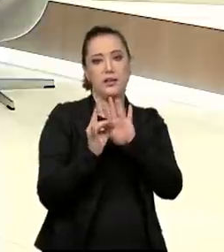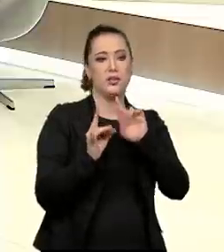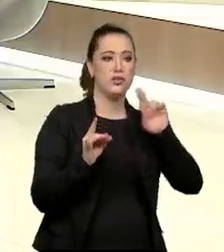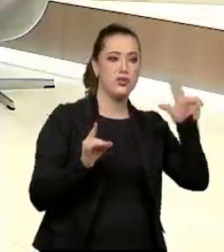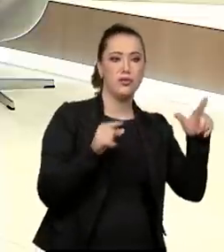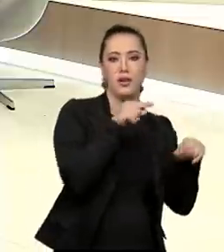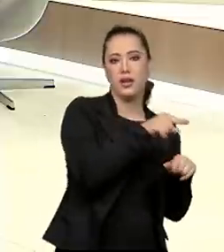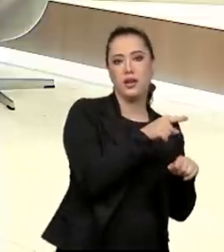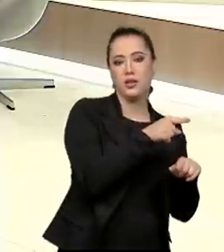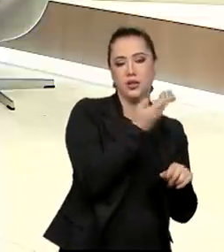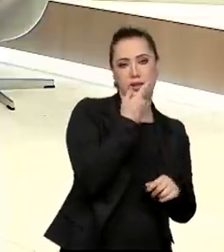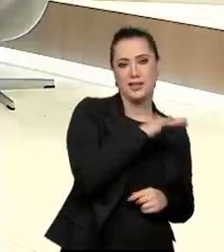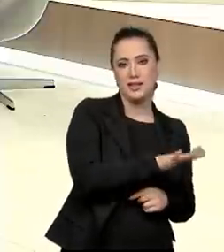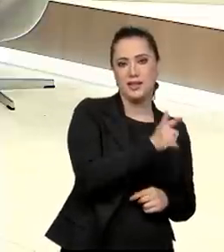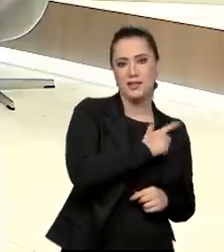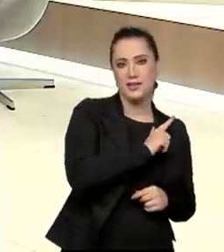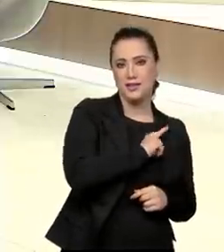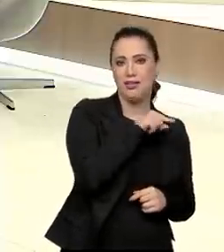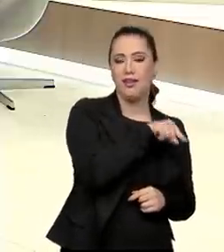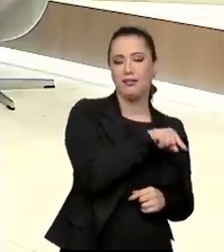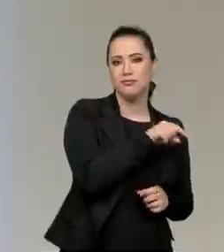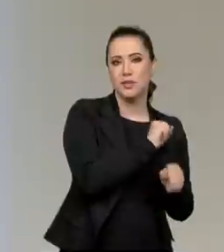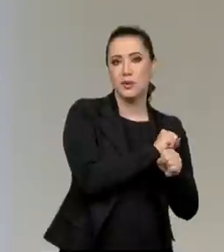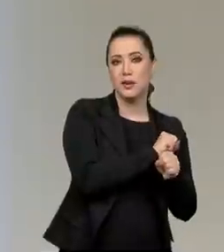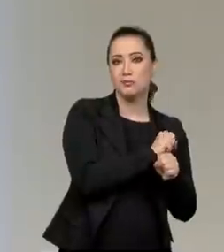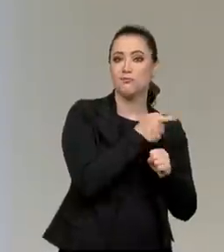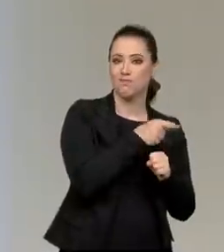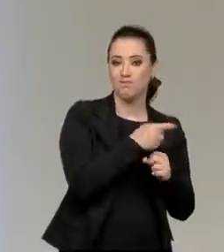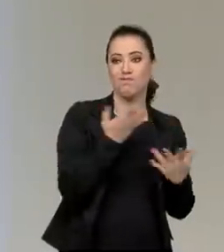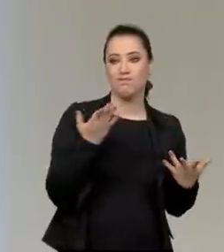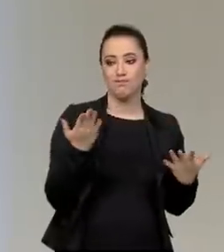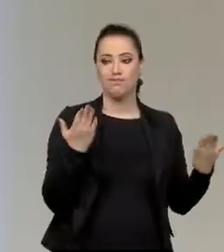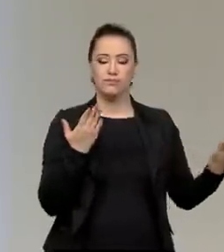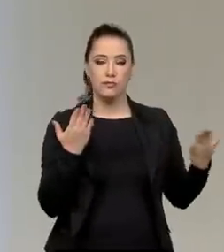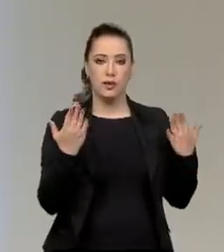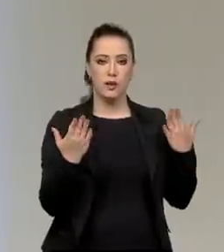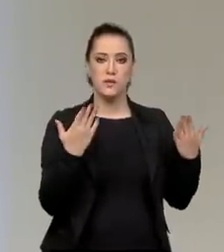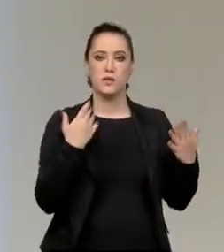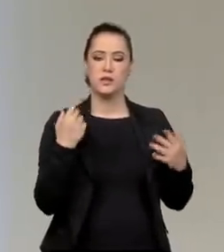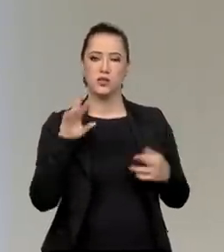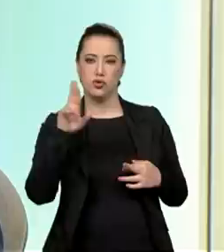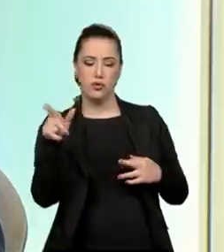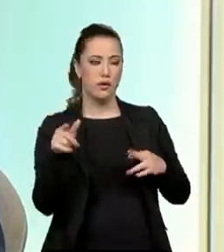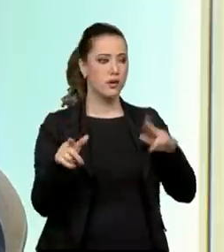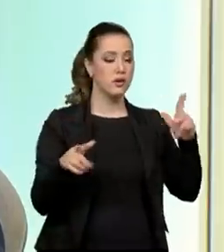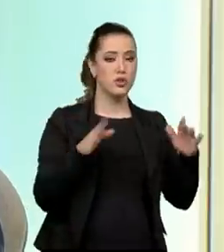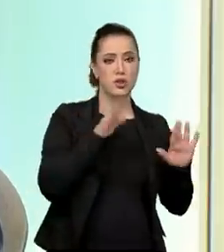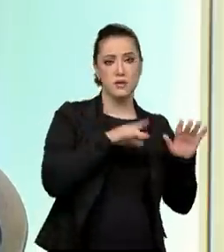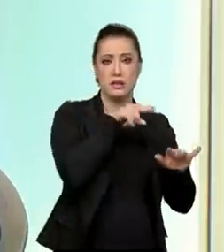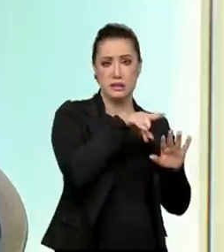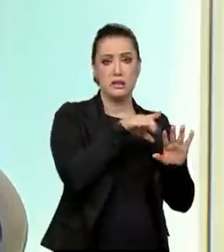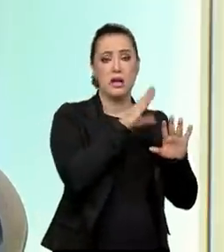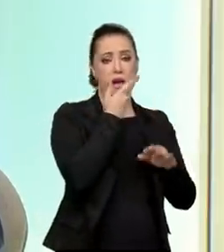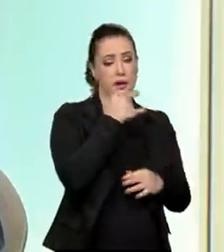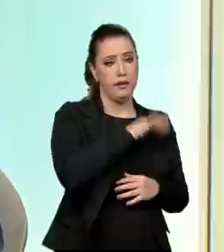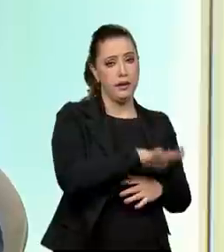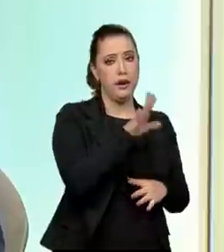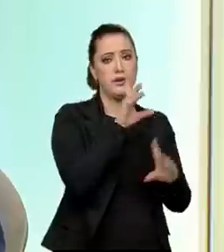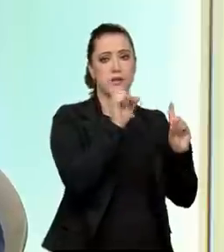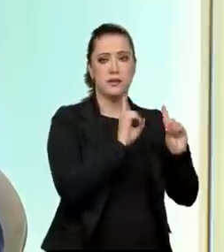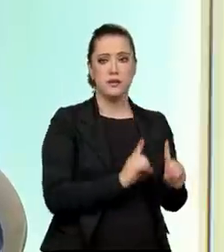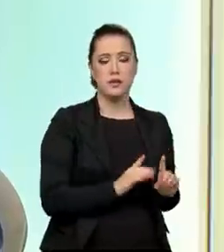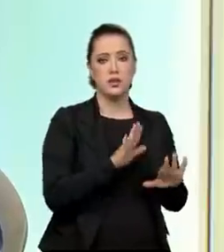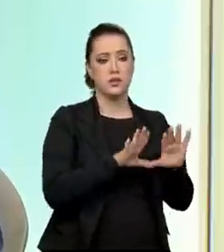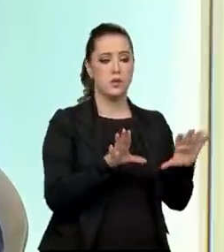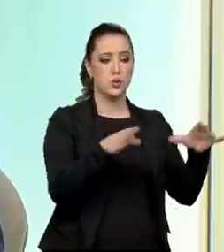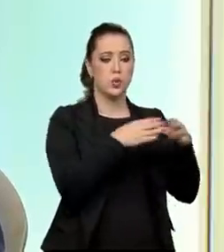tardia. Coloco entre aspas, porque nunca é tarde para adotar, né? Mas às vezes é a criança com alguma deficiência, são grupos